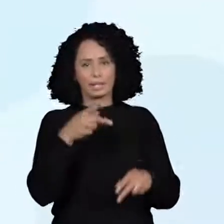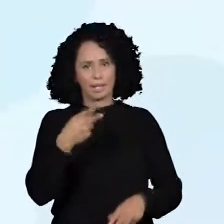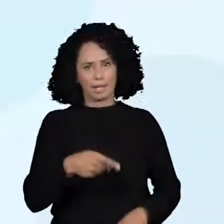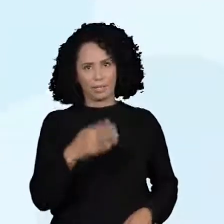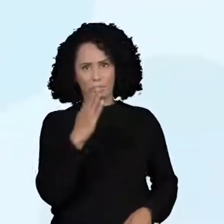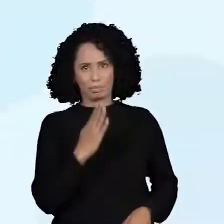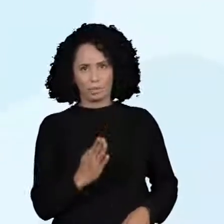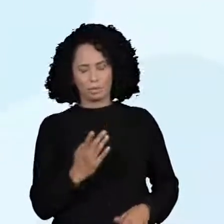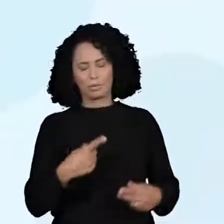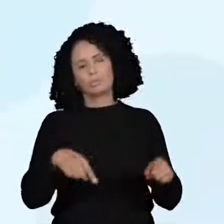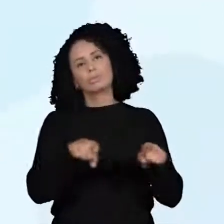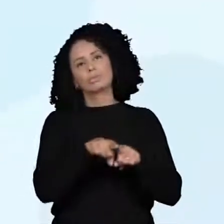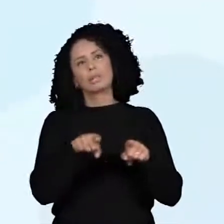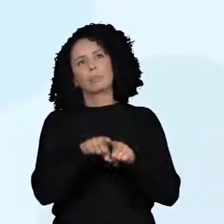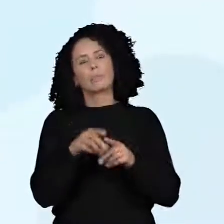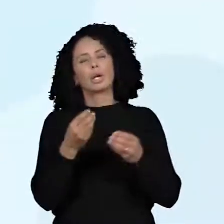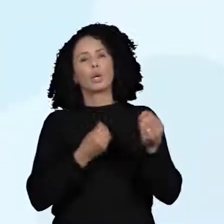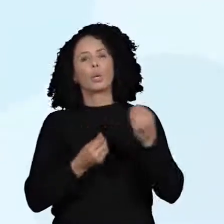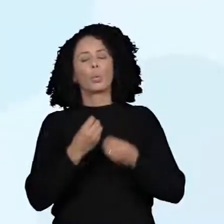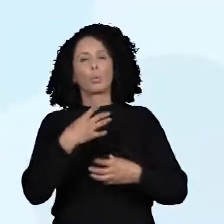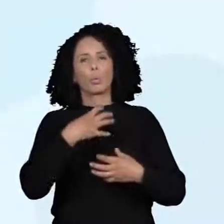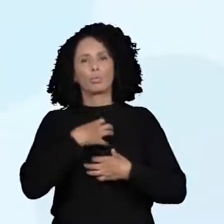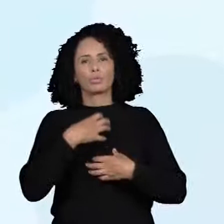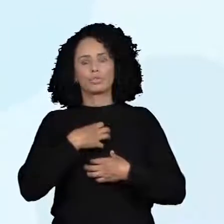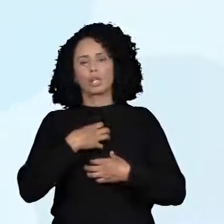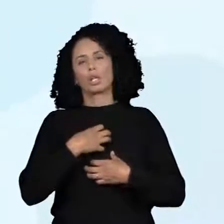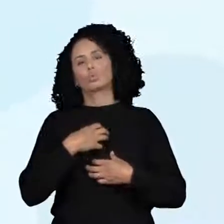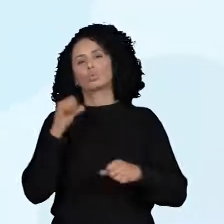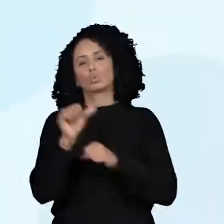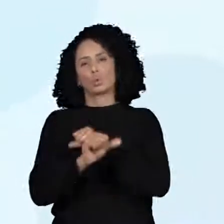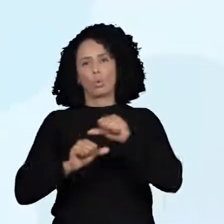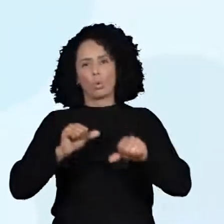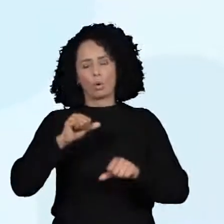industrialização histórica do sistema de escambo no Brasil.